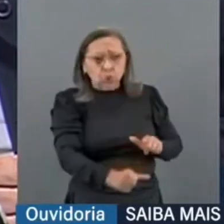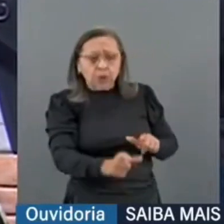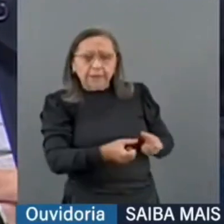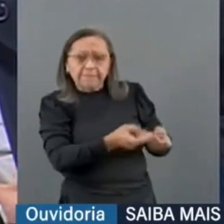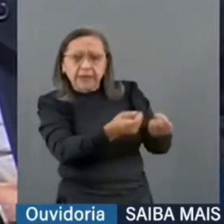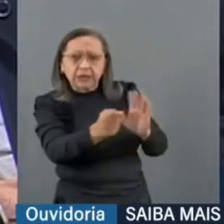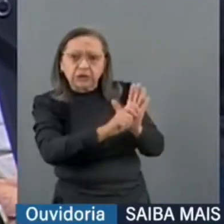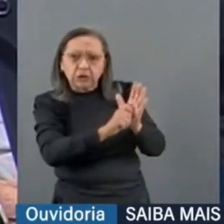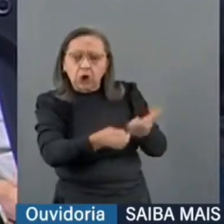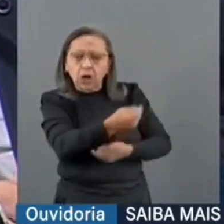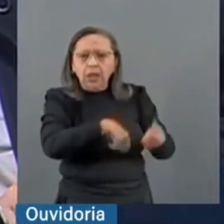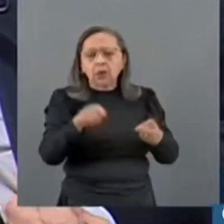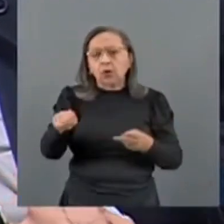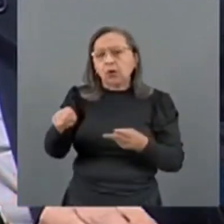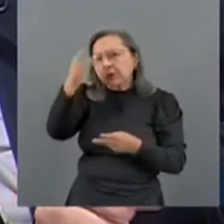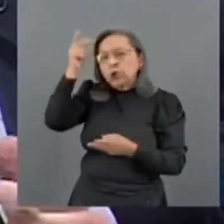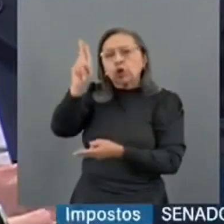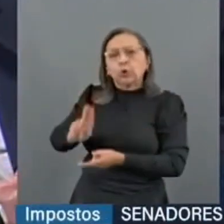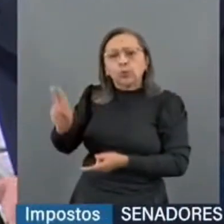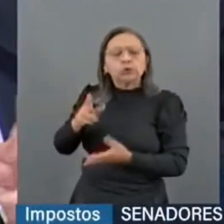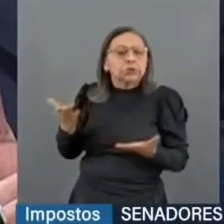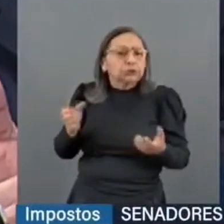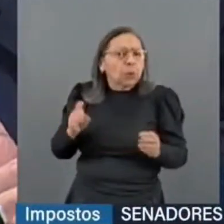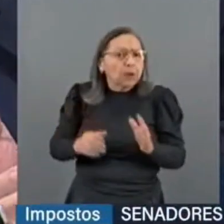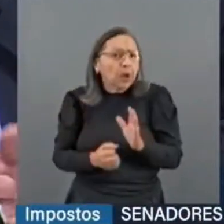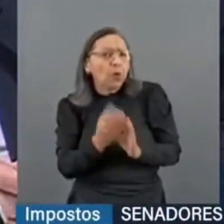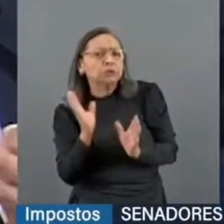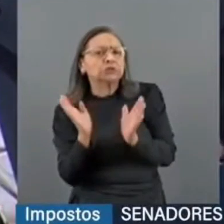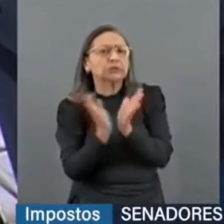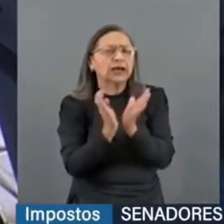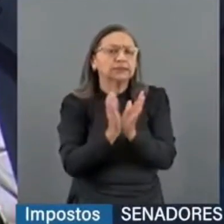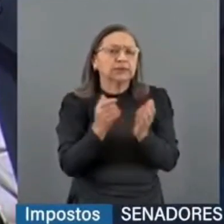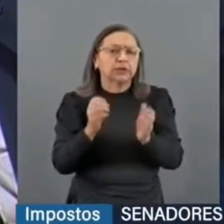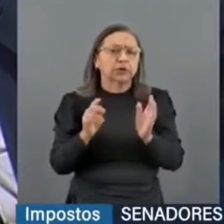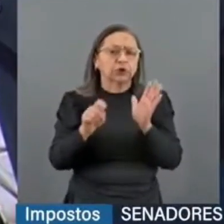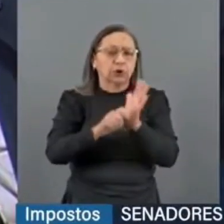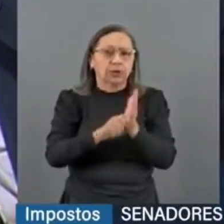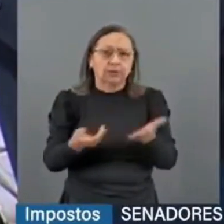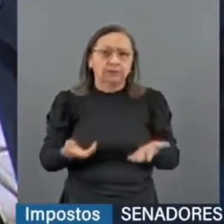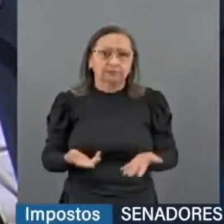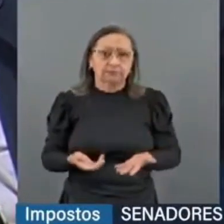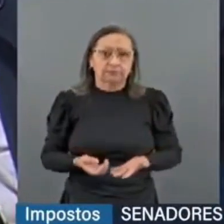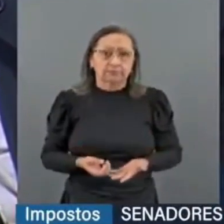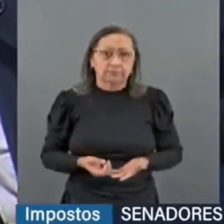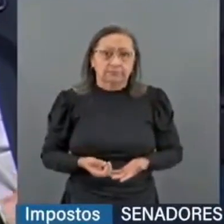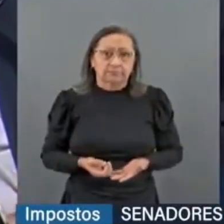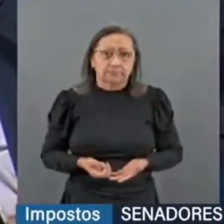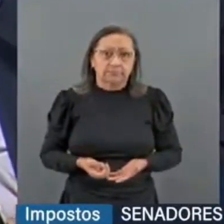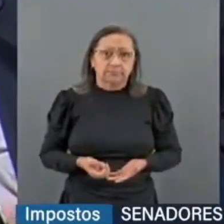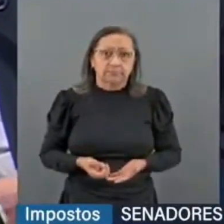apenas com a quantidade da droga eventualmente apreendida